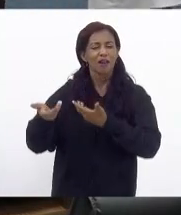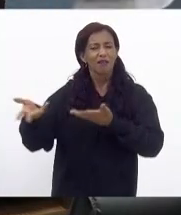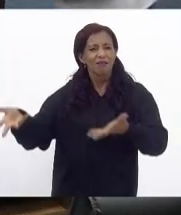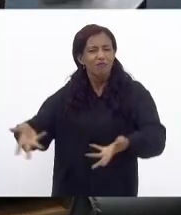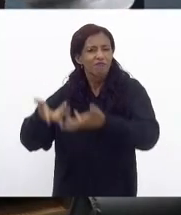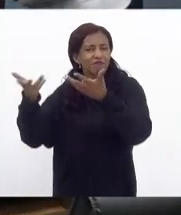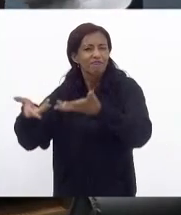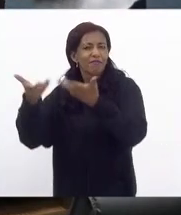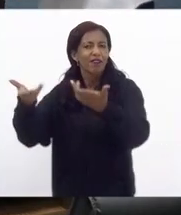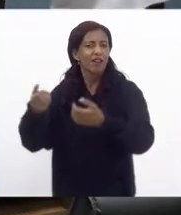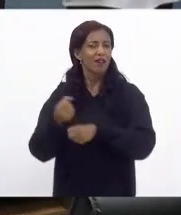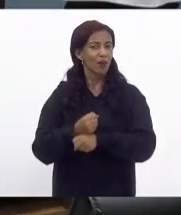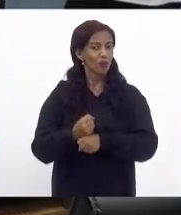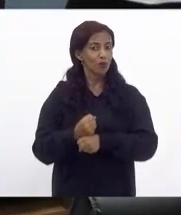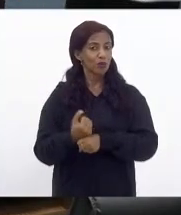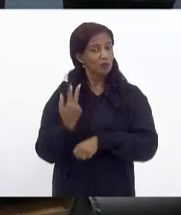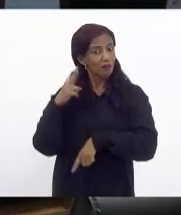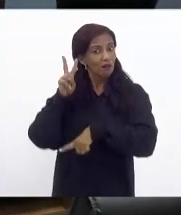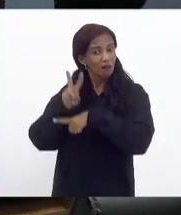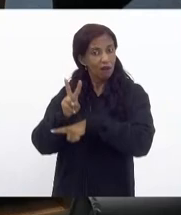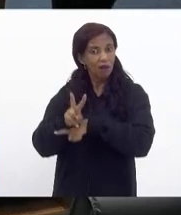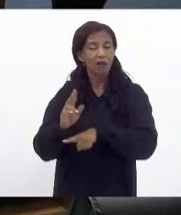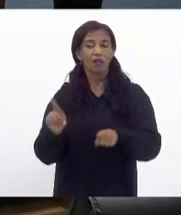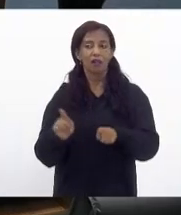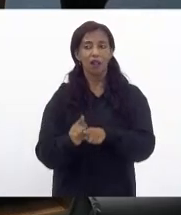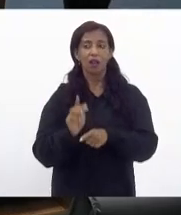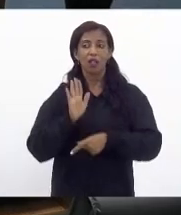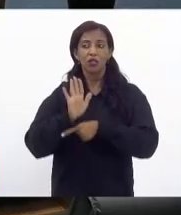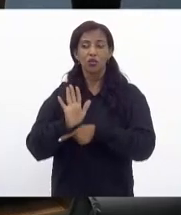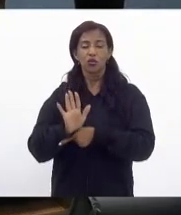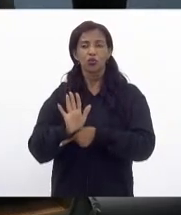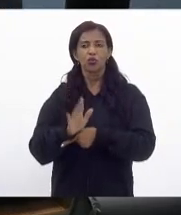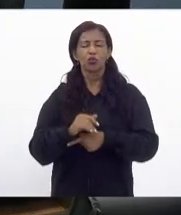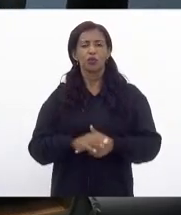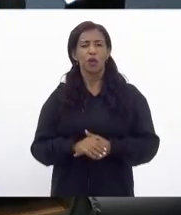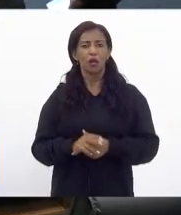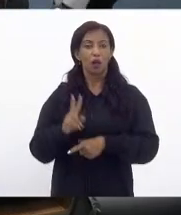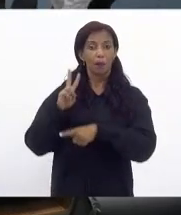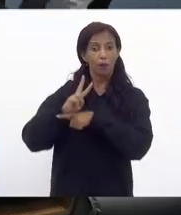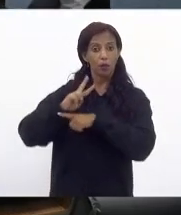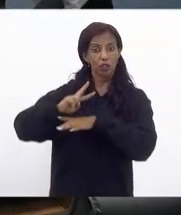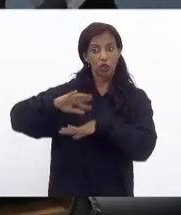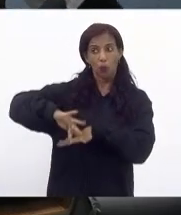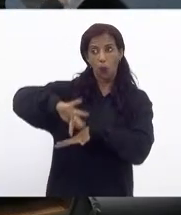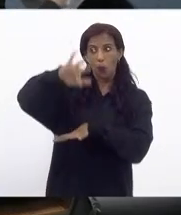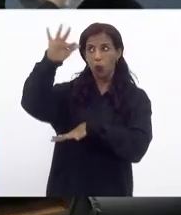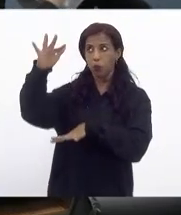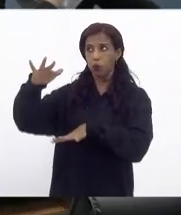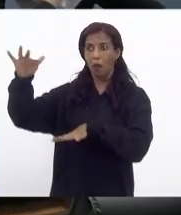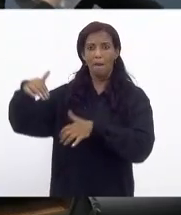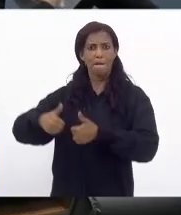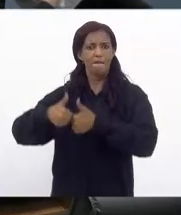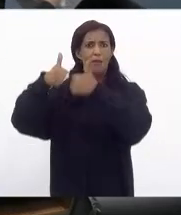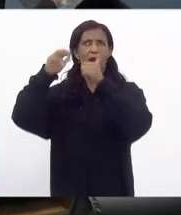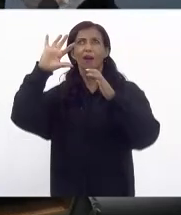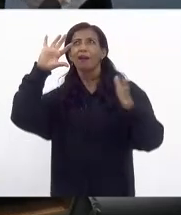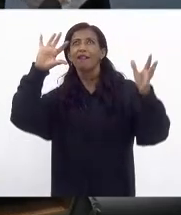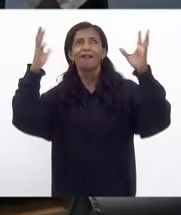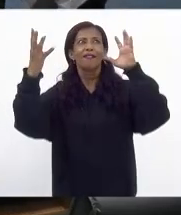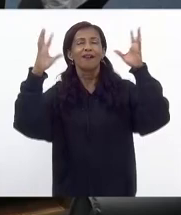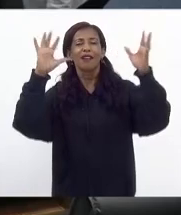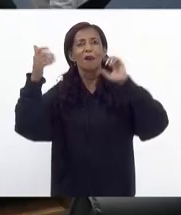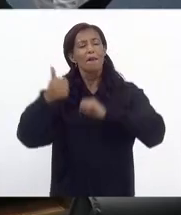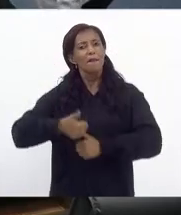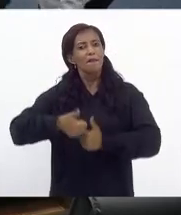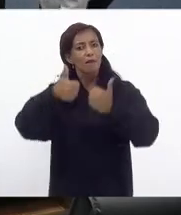há muitos anos nós defendemos isso ajuda a segurar as encostas melhora o clima melhora a